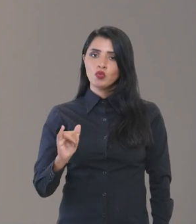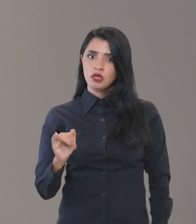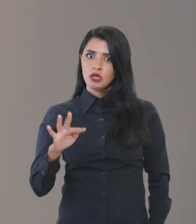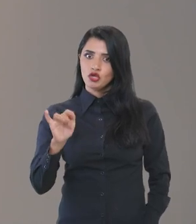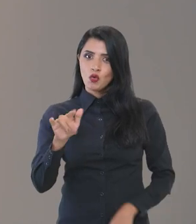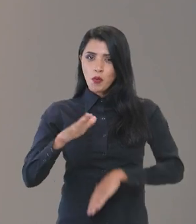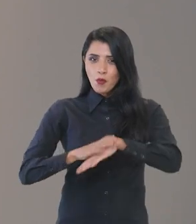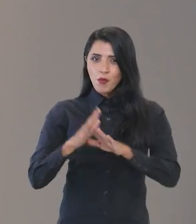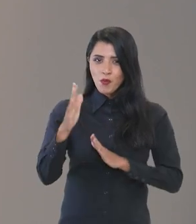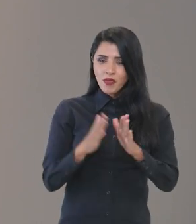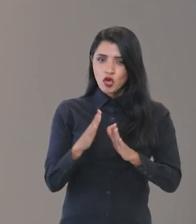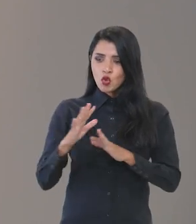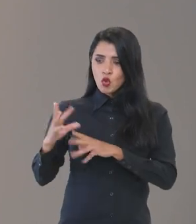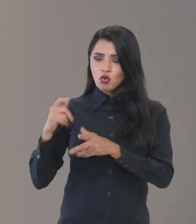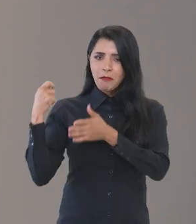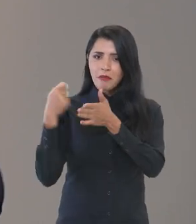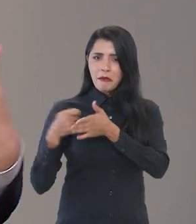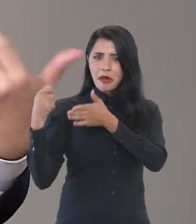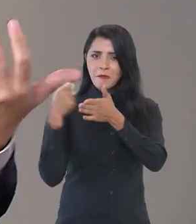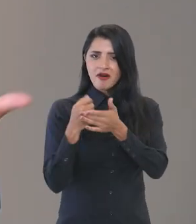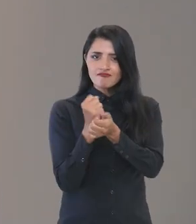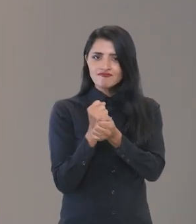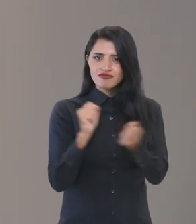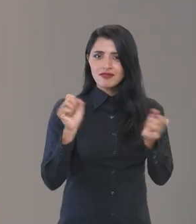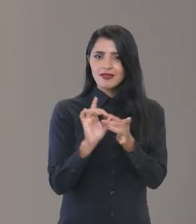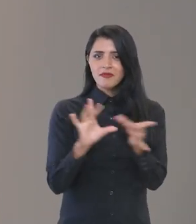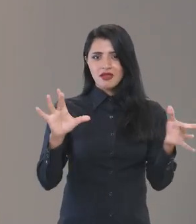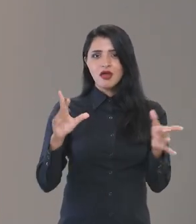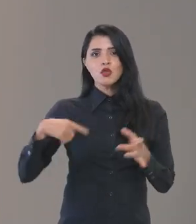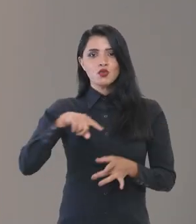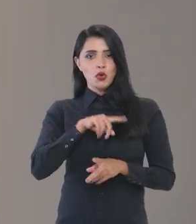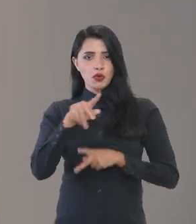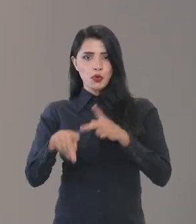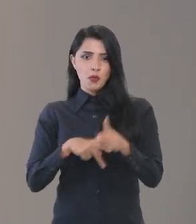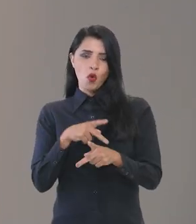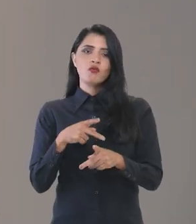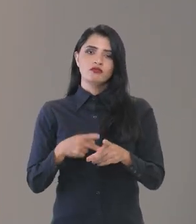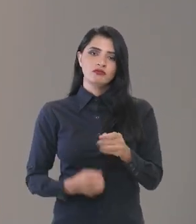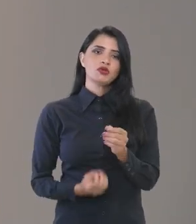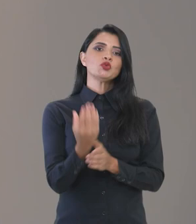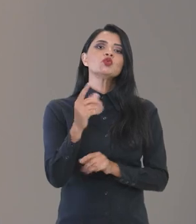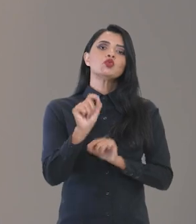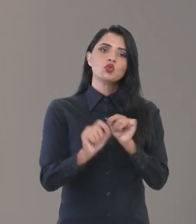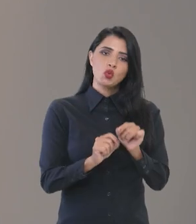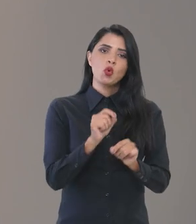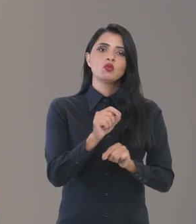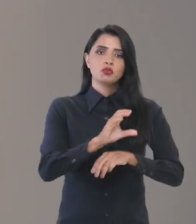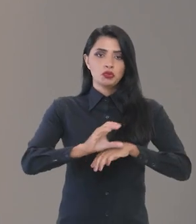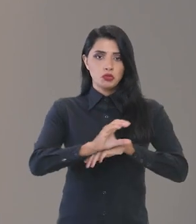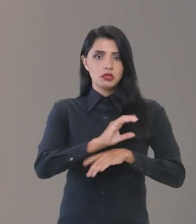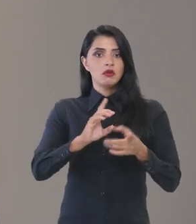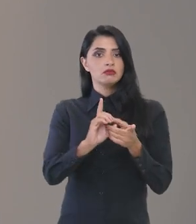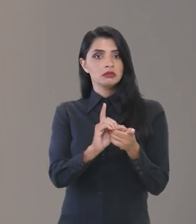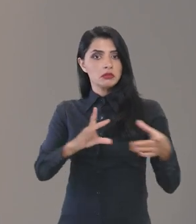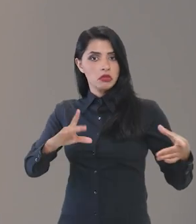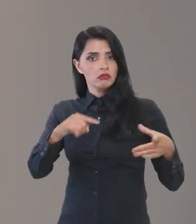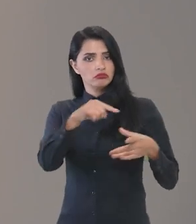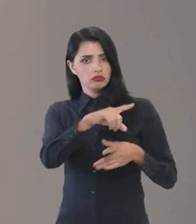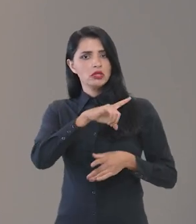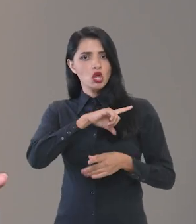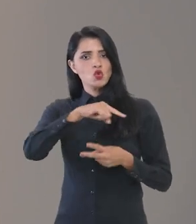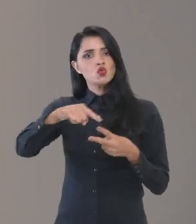essas lutas libertárias do nosso povo confluíram para uma Constituição democrática, que